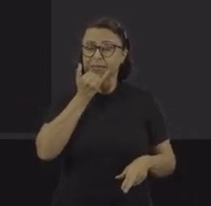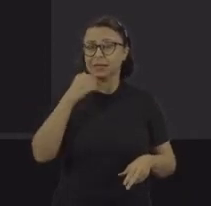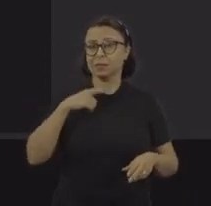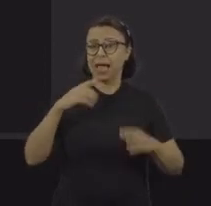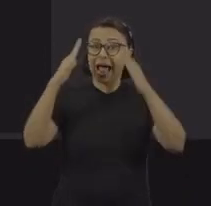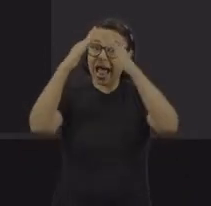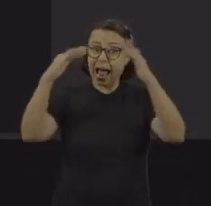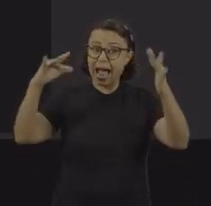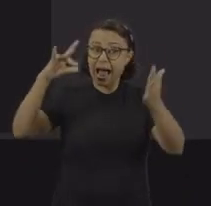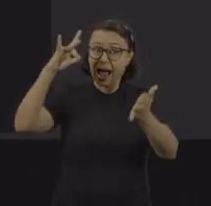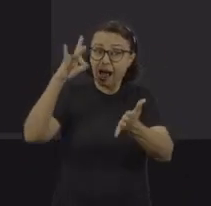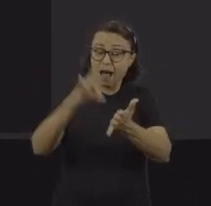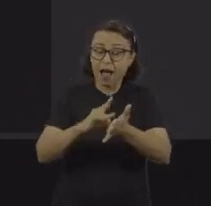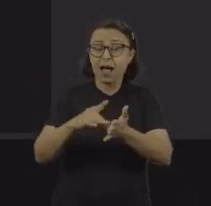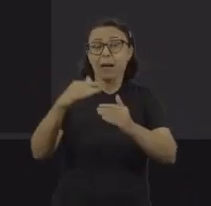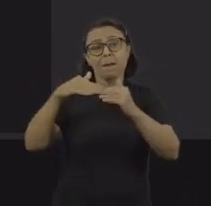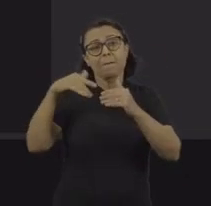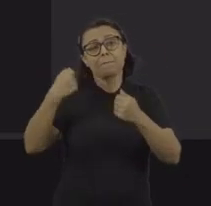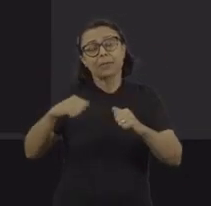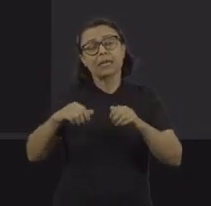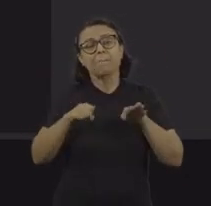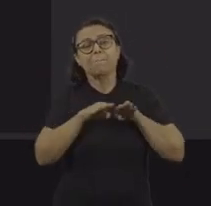atentar que a gente tem padrões mínimos